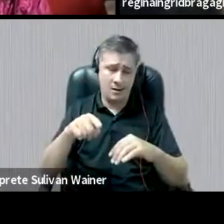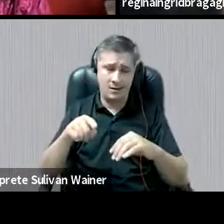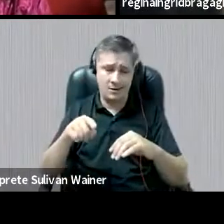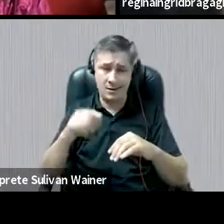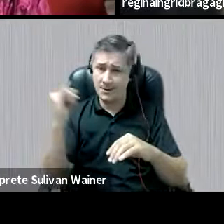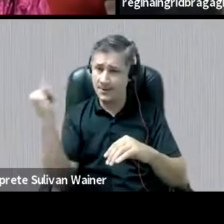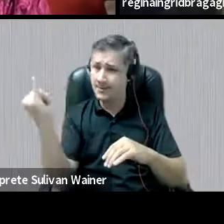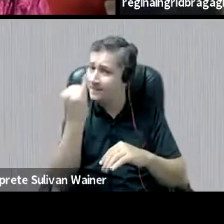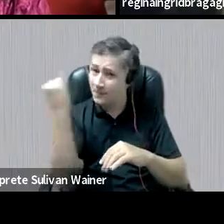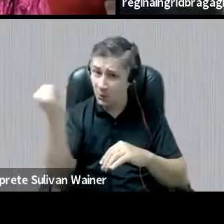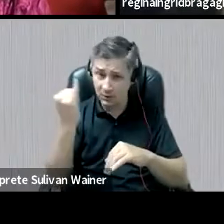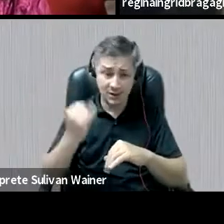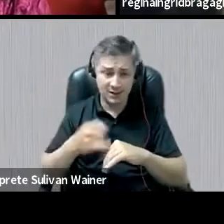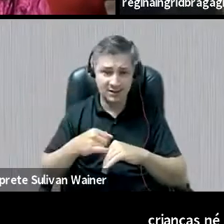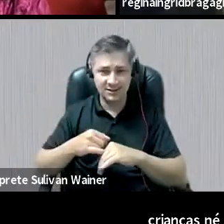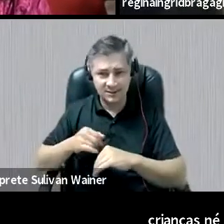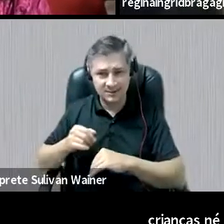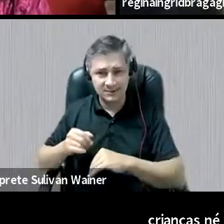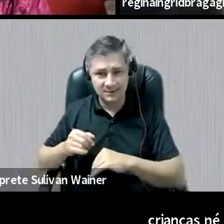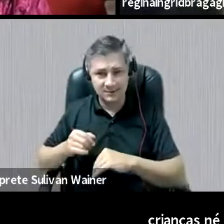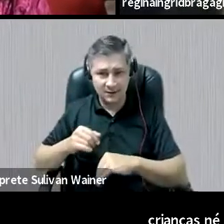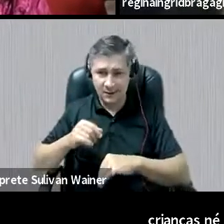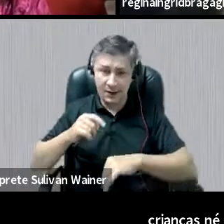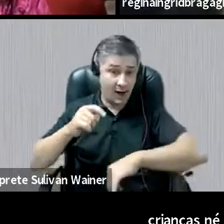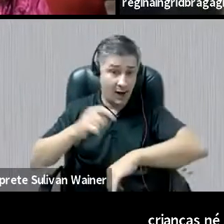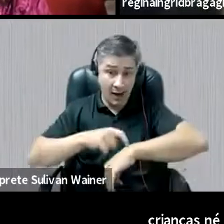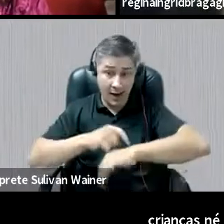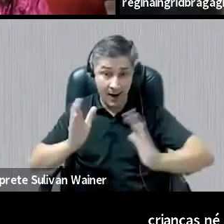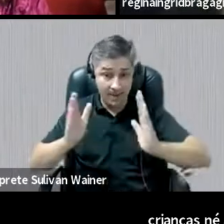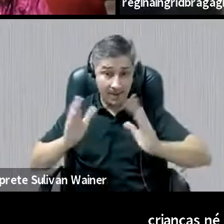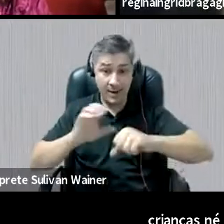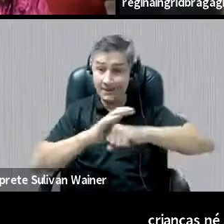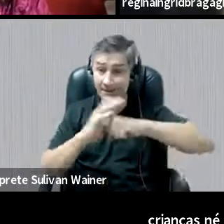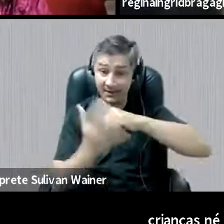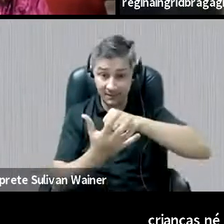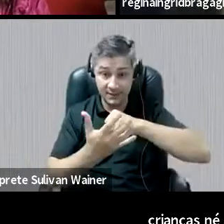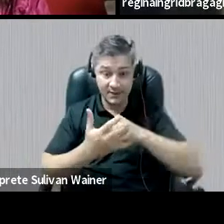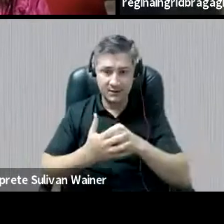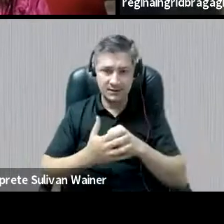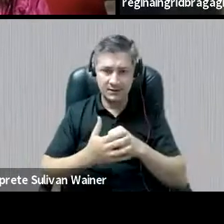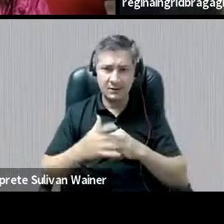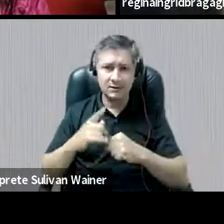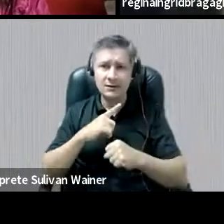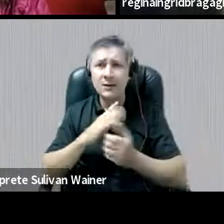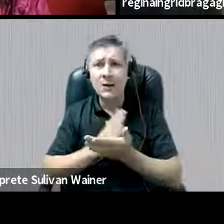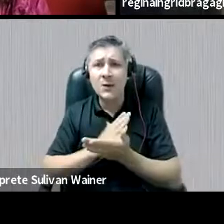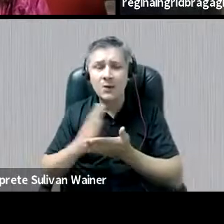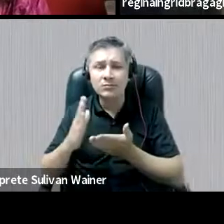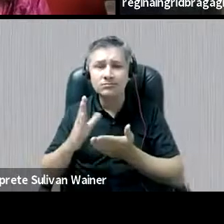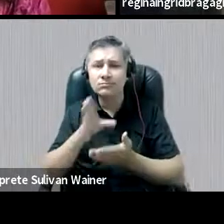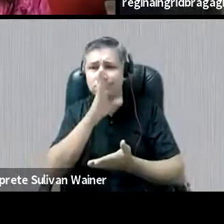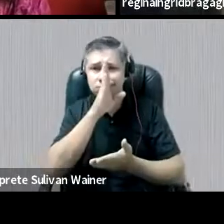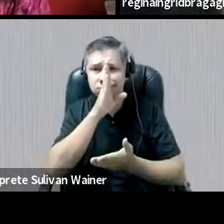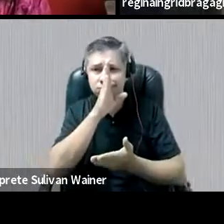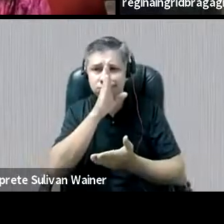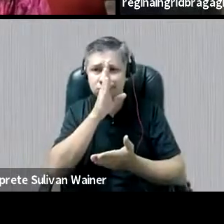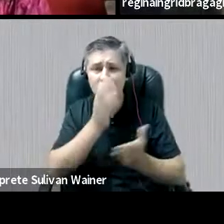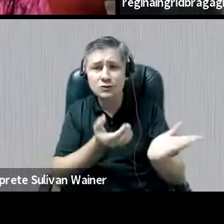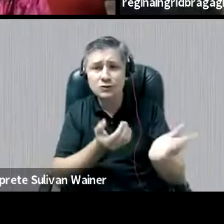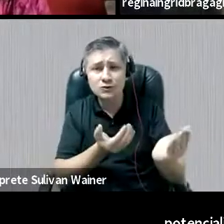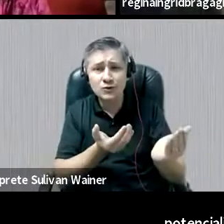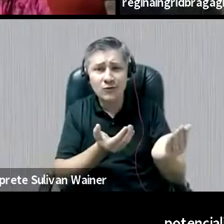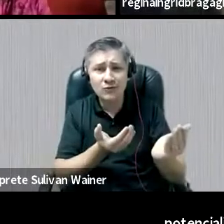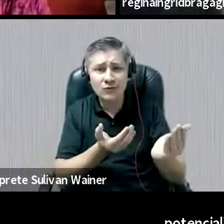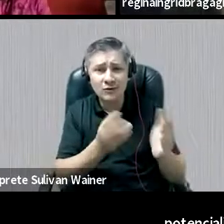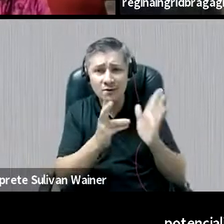nesse período pandêmico que foi potencializada, nós observamos um silêncio em relação, né, os adolescentes